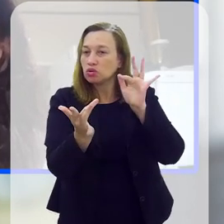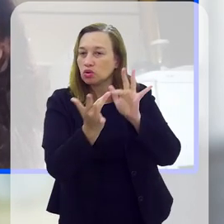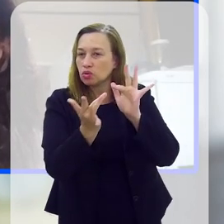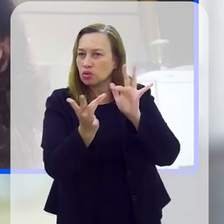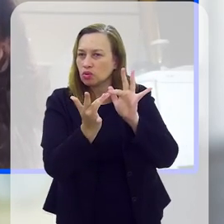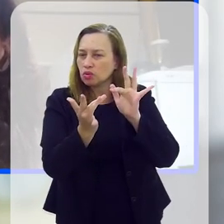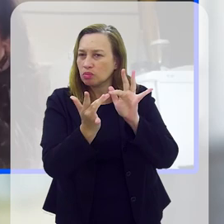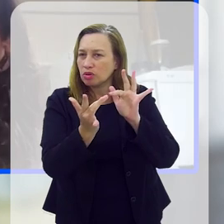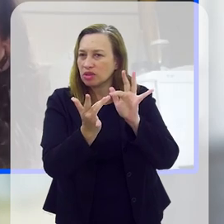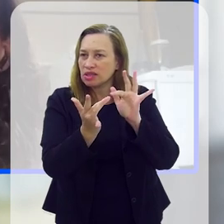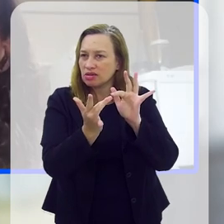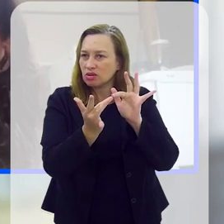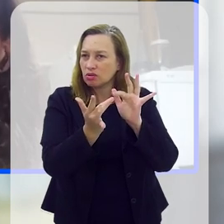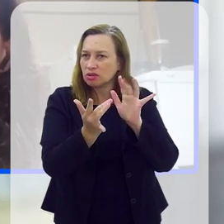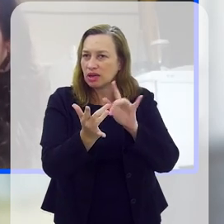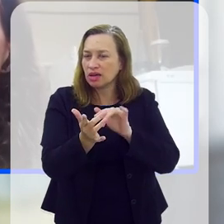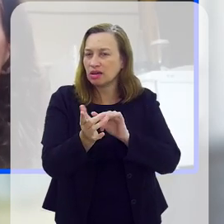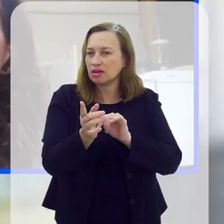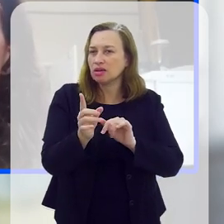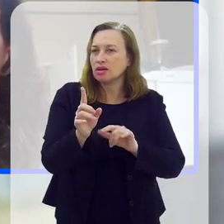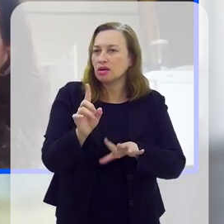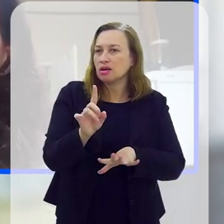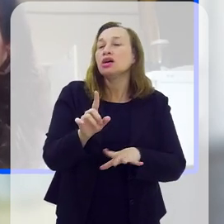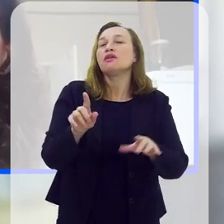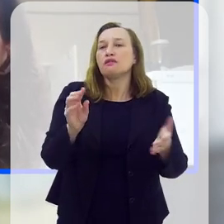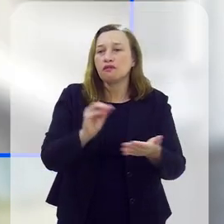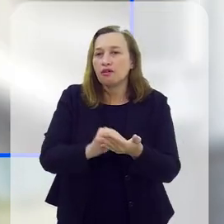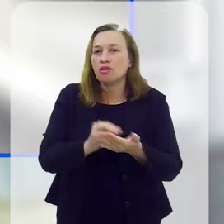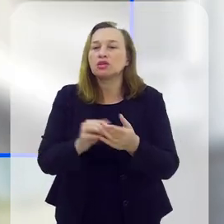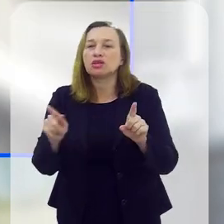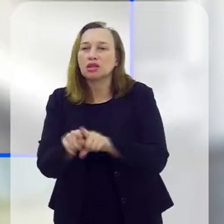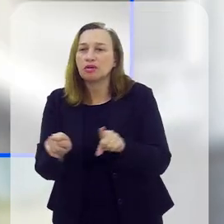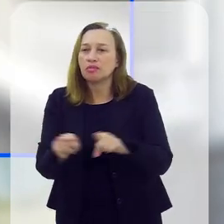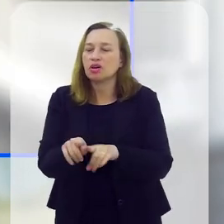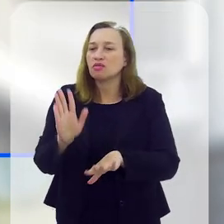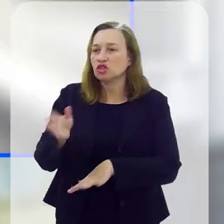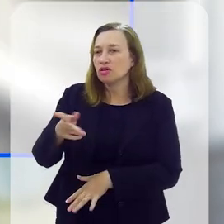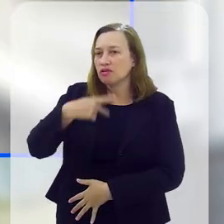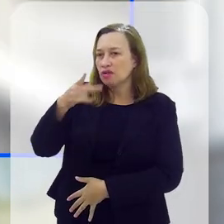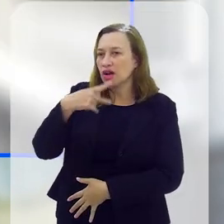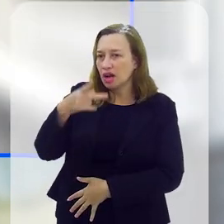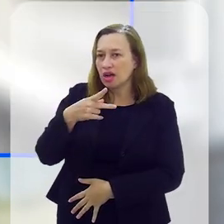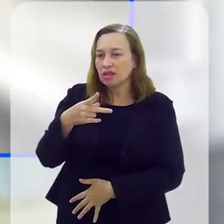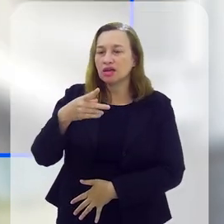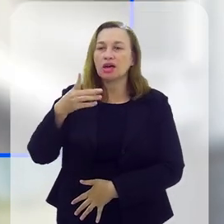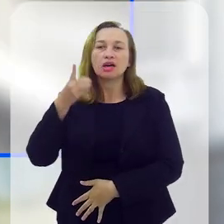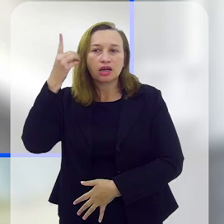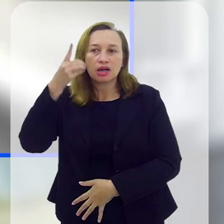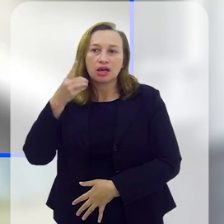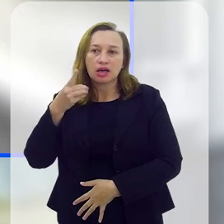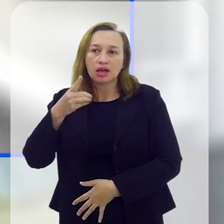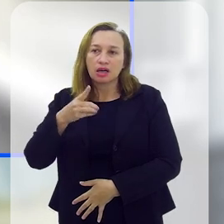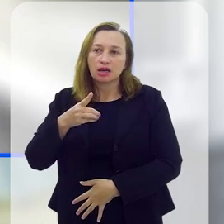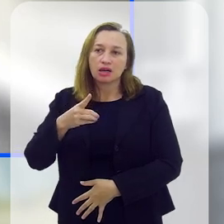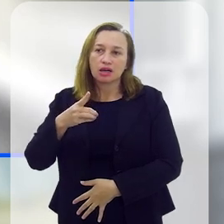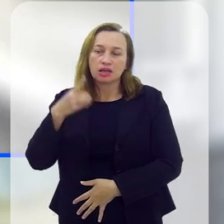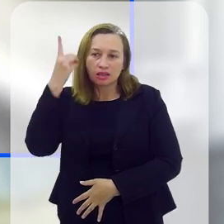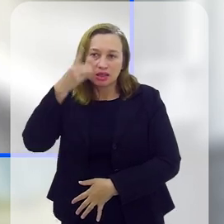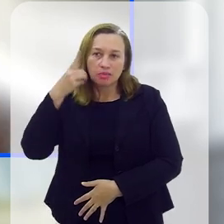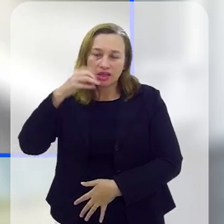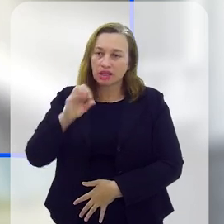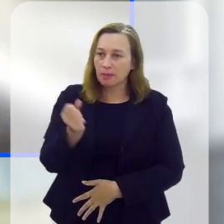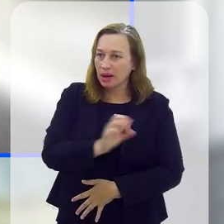de frequentar os mesmos espaços, os mesmos lugares que a vítima, mas ainda falta, como foi colocado, né, pela doutora Mata Rocha, essa